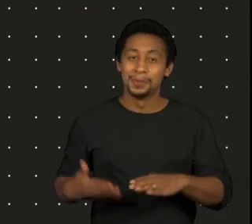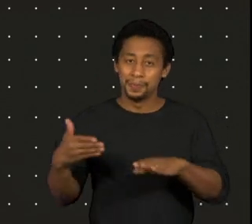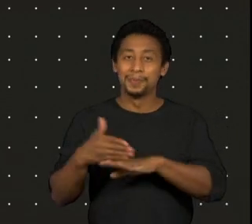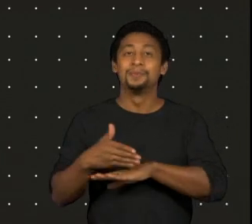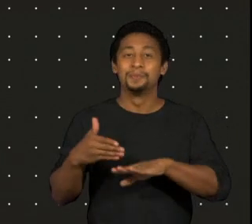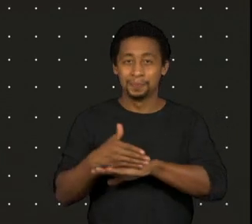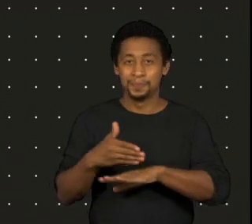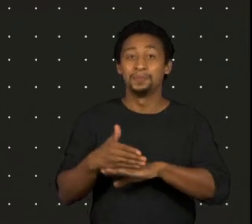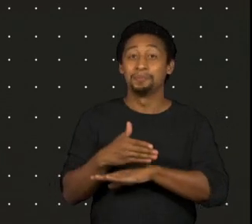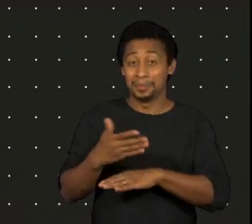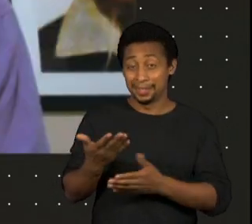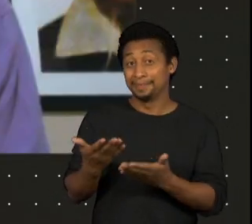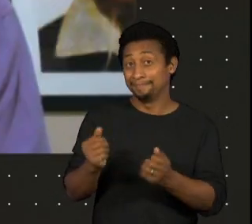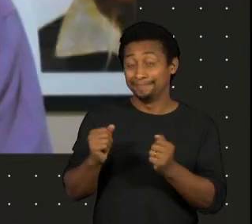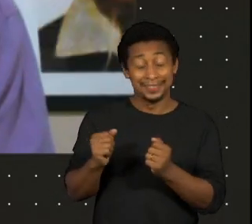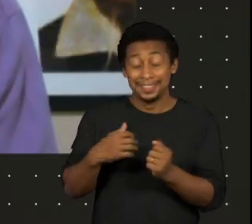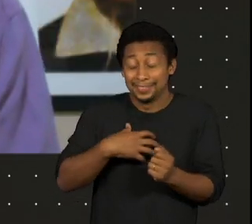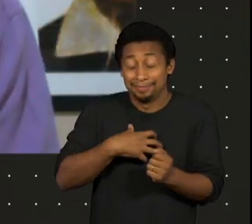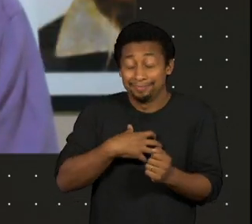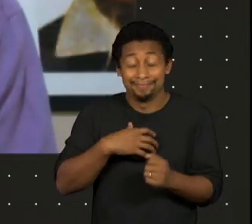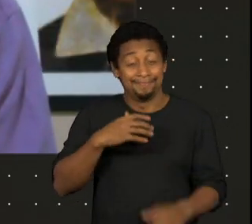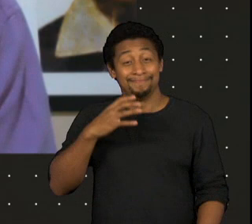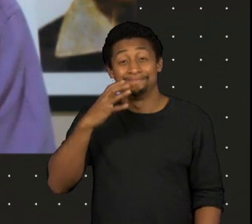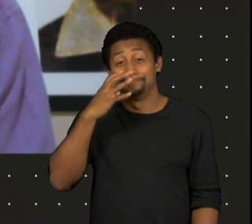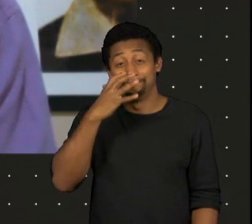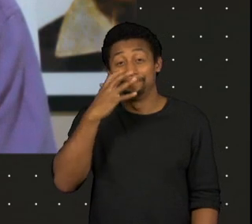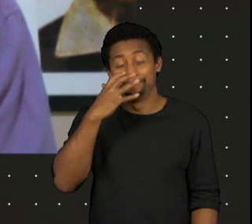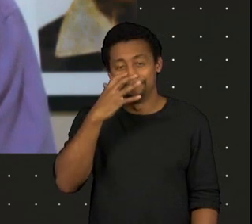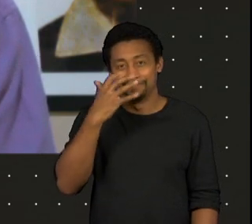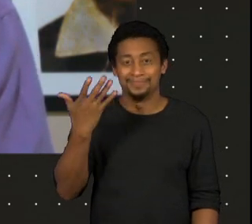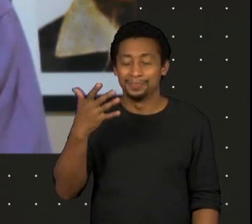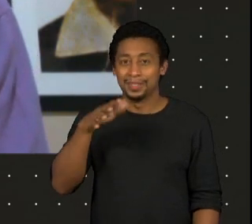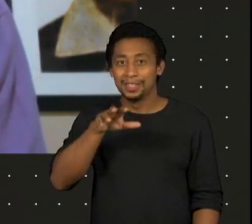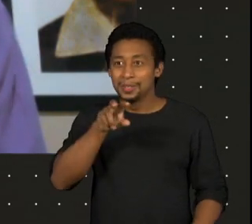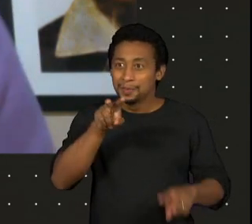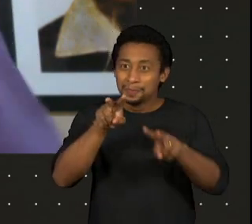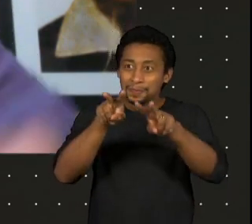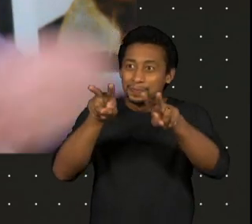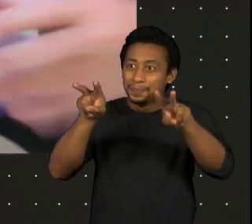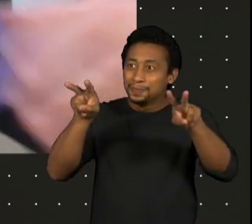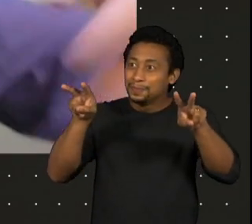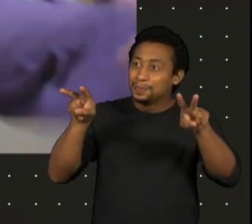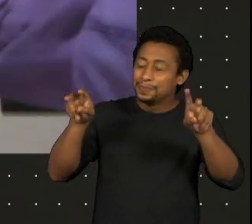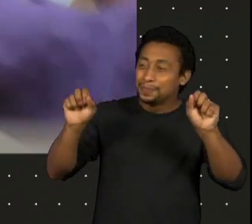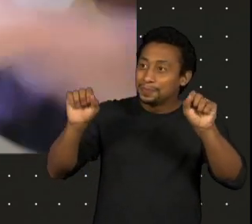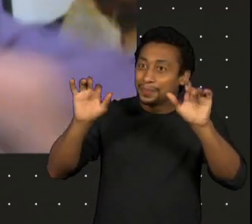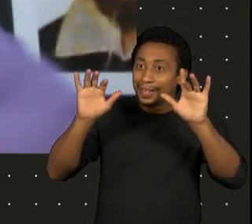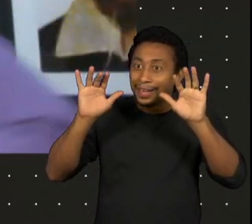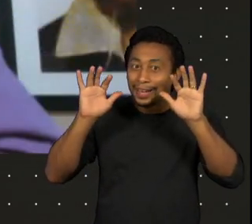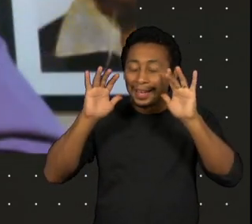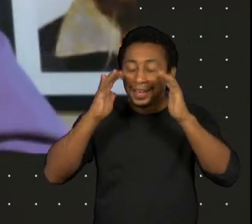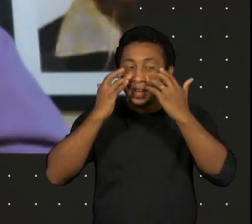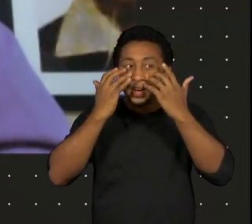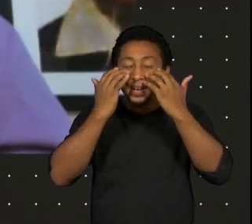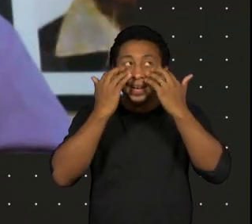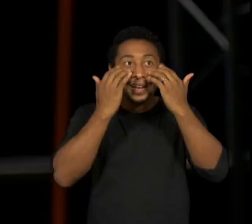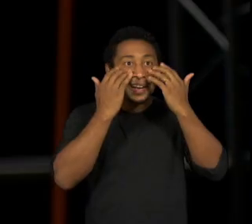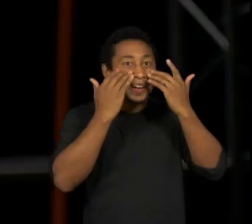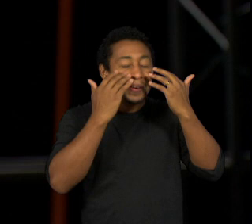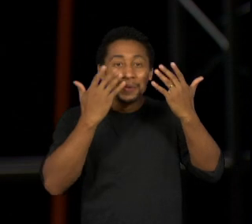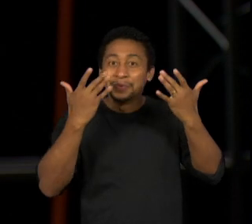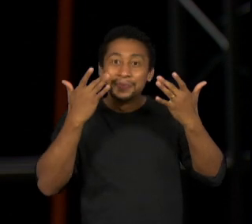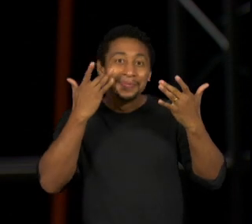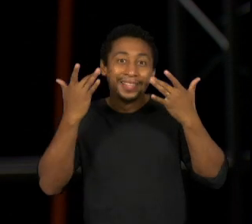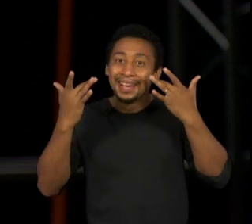E aquilo me fascinou. Me fascinou o teatro, aquele espaço do Arena, aquelas